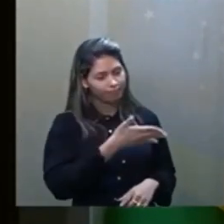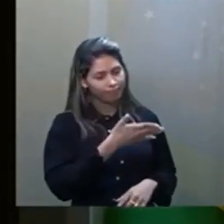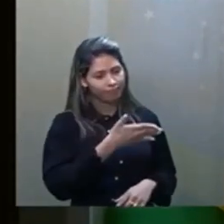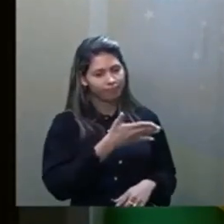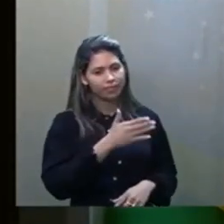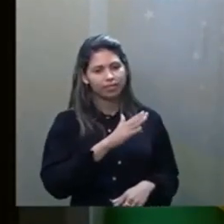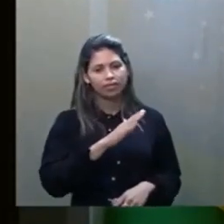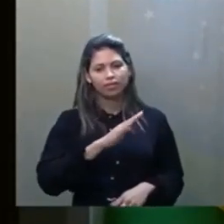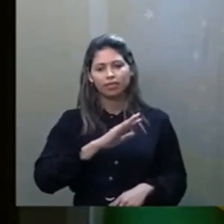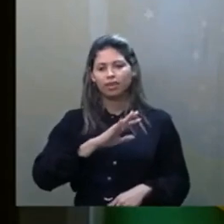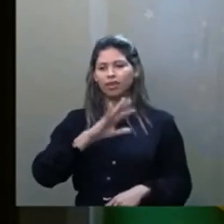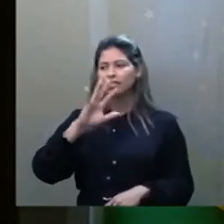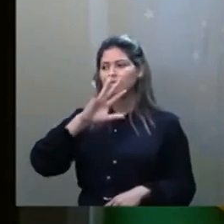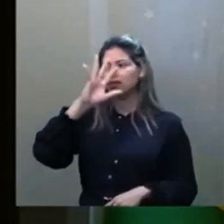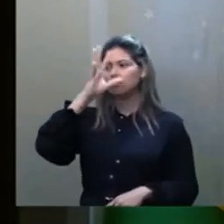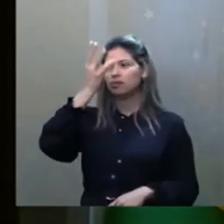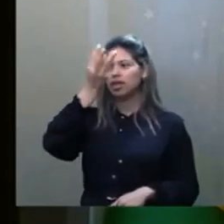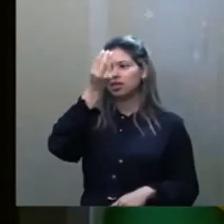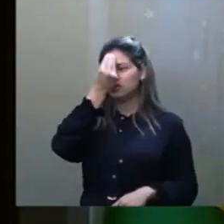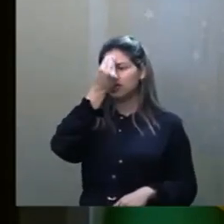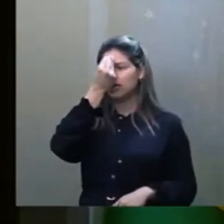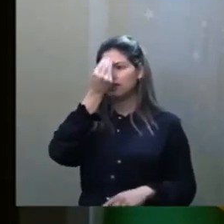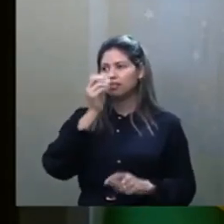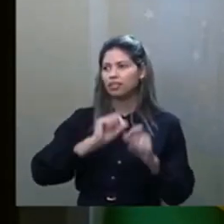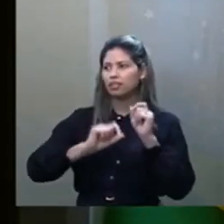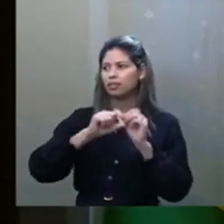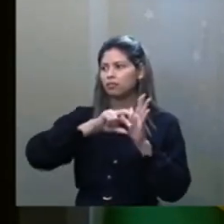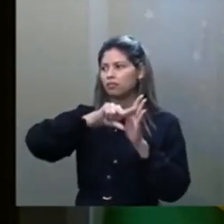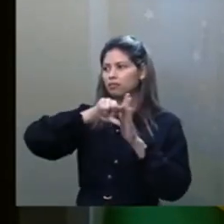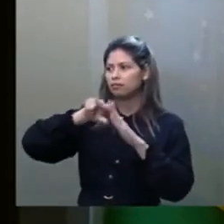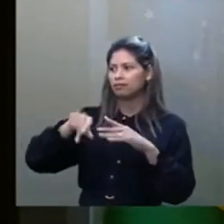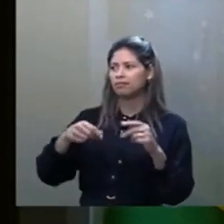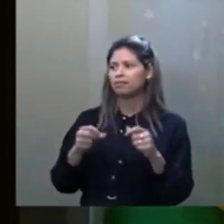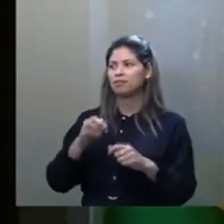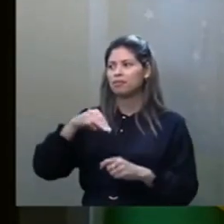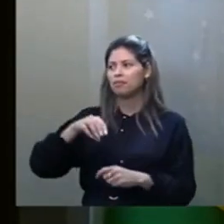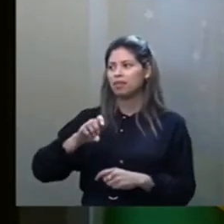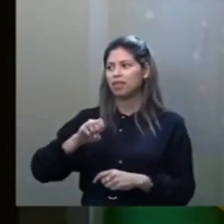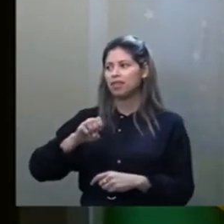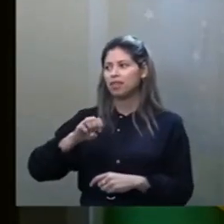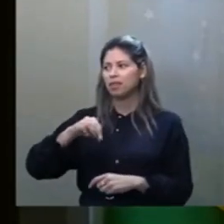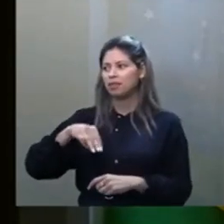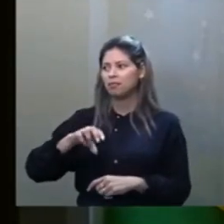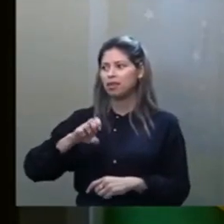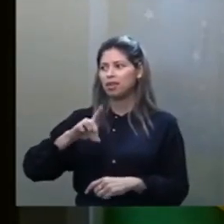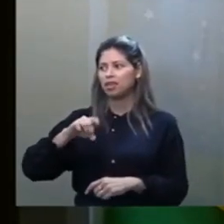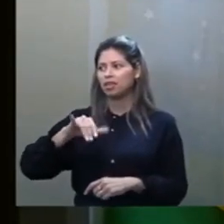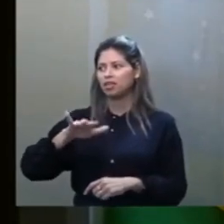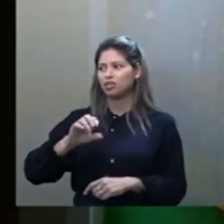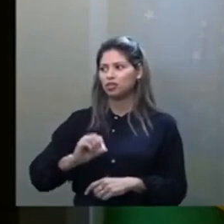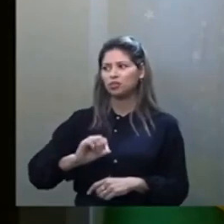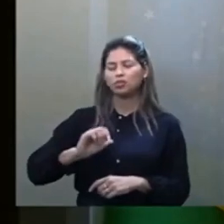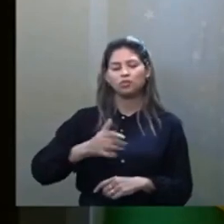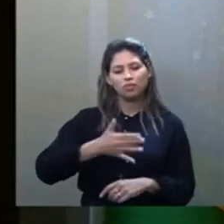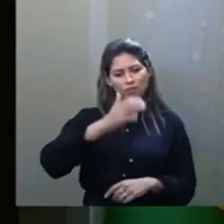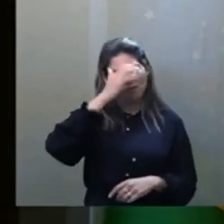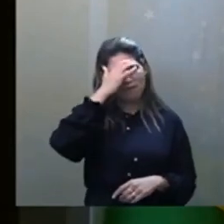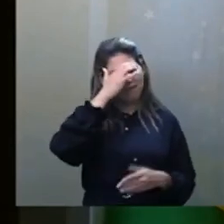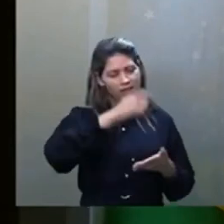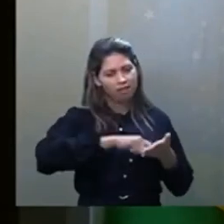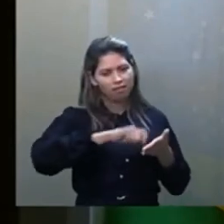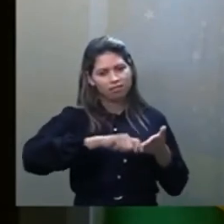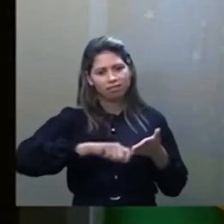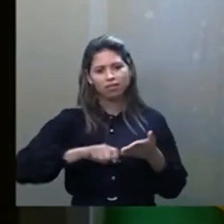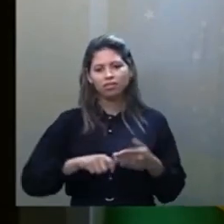Olha, um paradoxo para nós, não Tem tanta gente, não é? Mediunidade, e a maior alegria de Chico era a mediunidade.